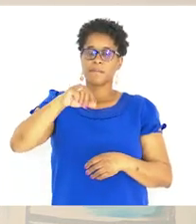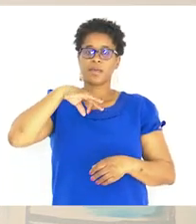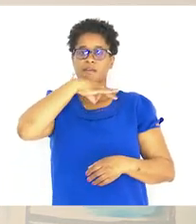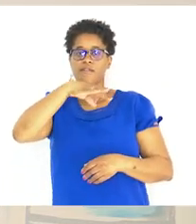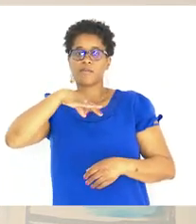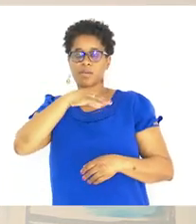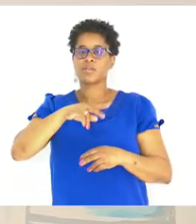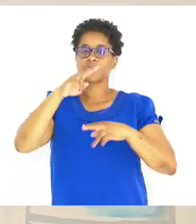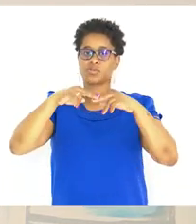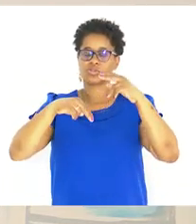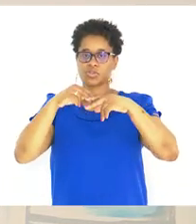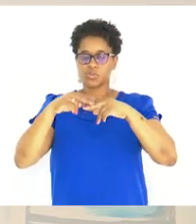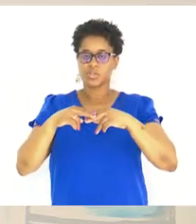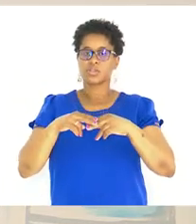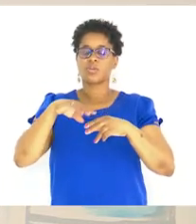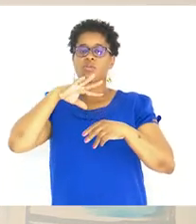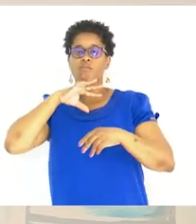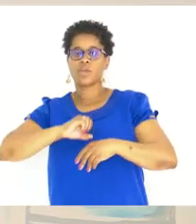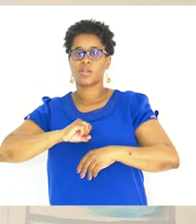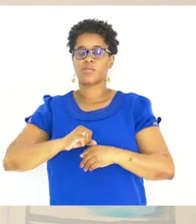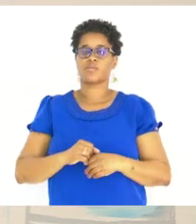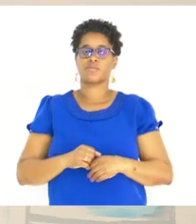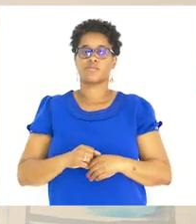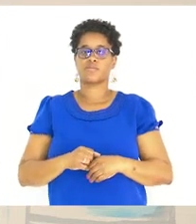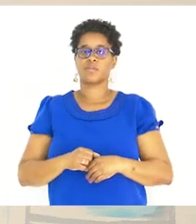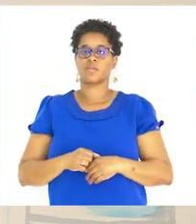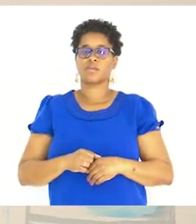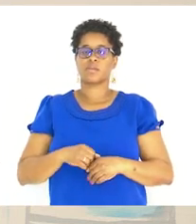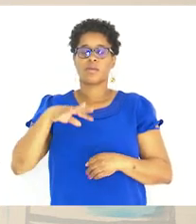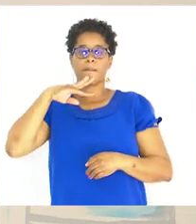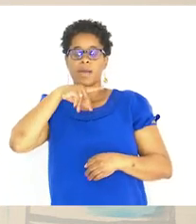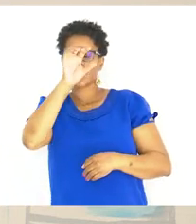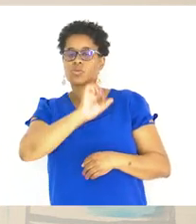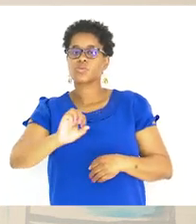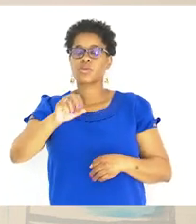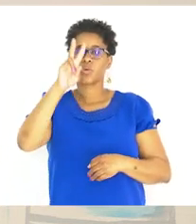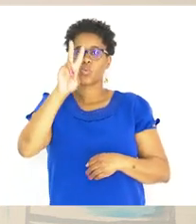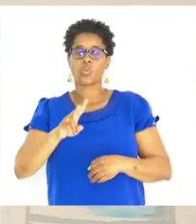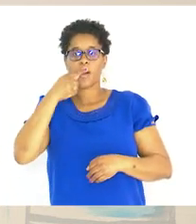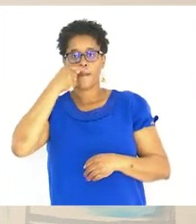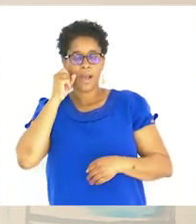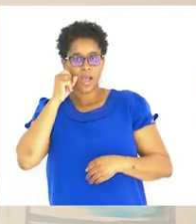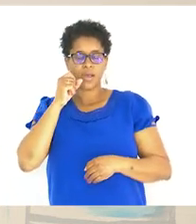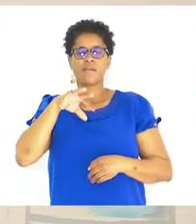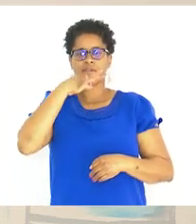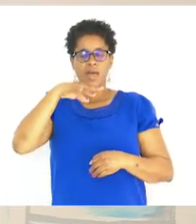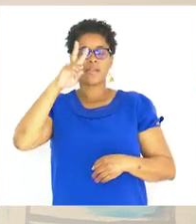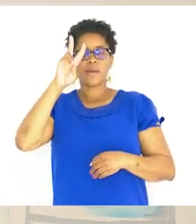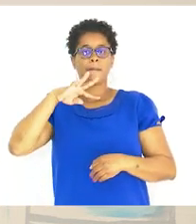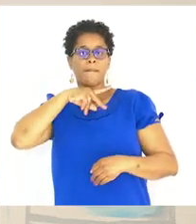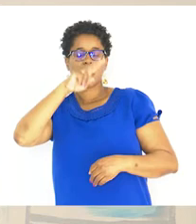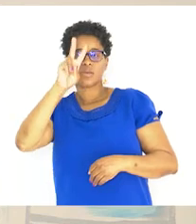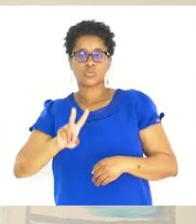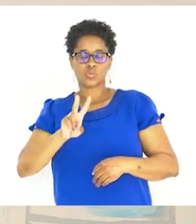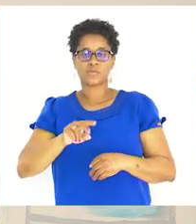Constituída O filho Com a sua mãe E o seu padrasto Falar de madrasta